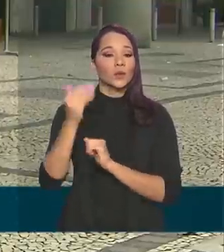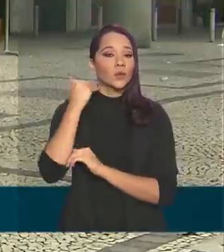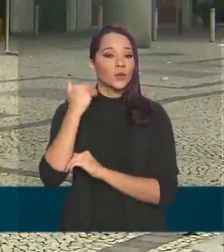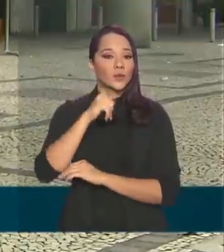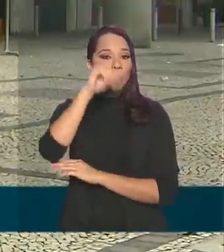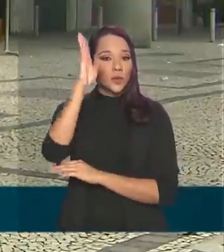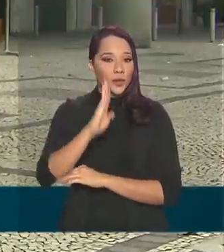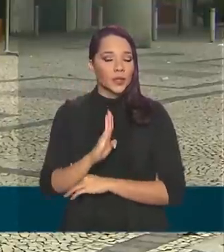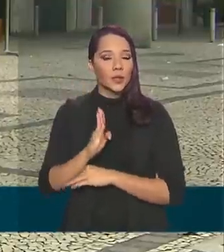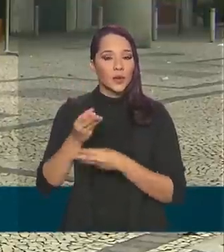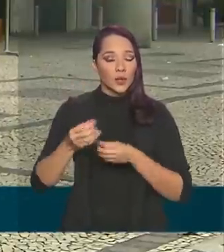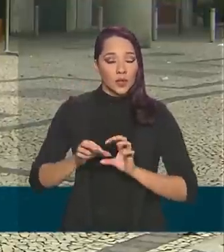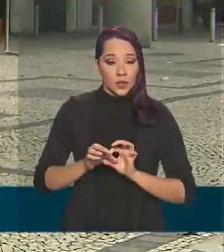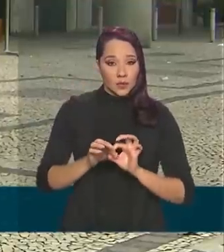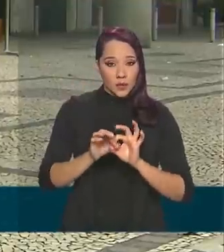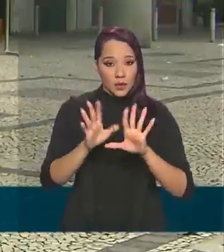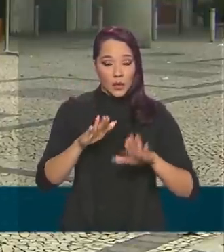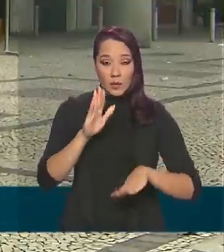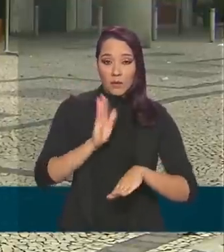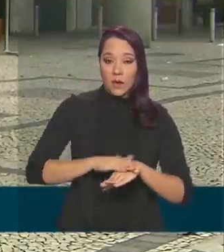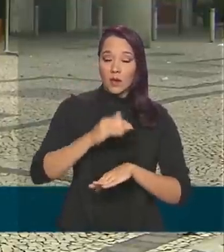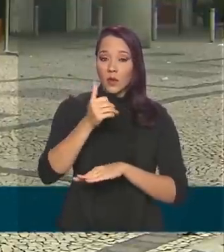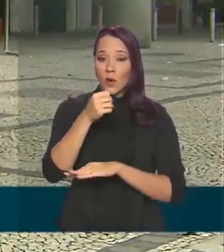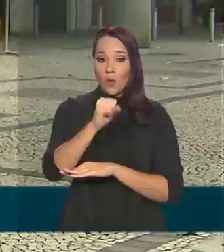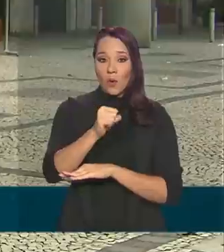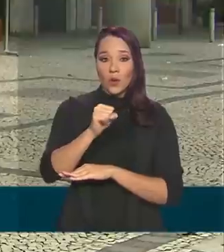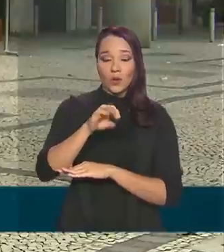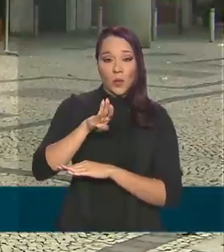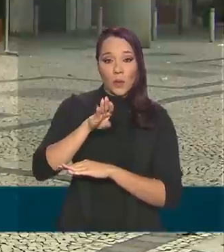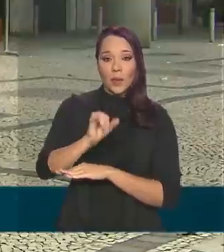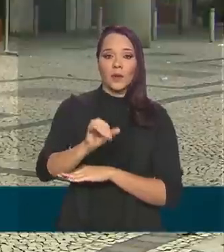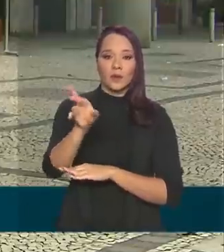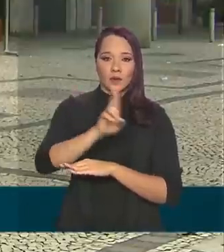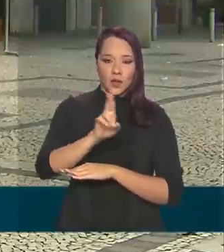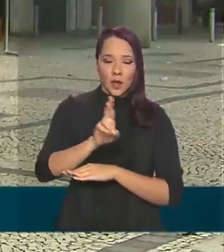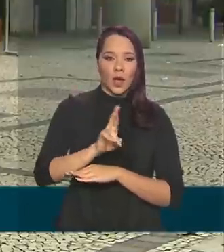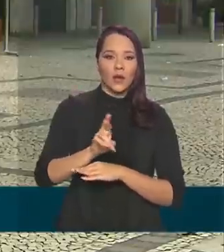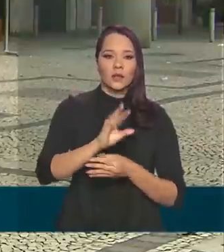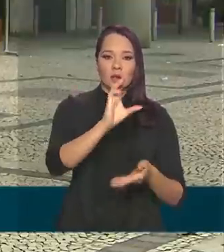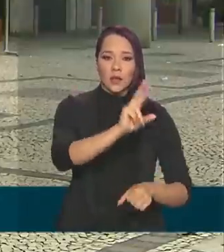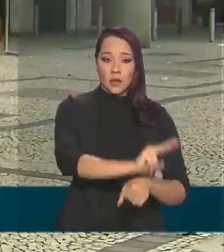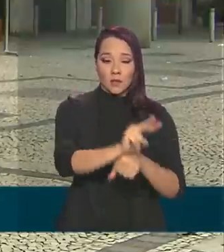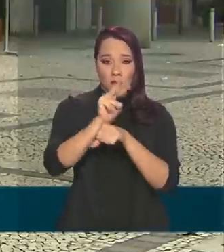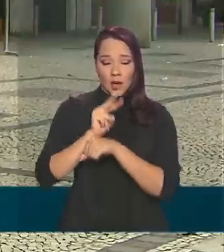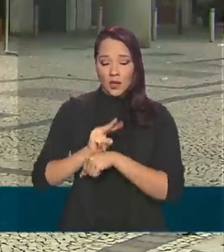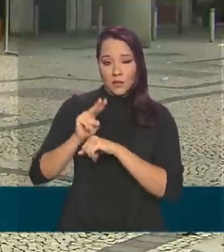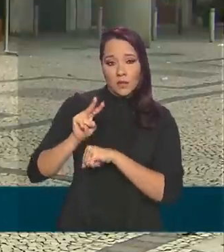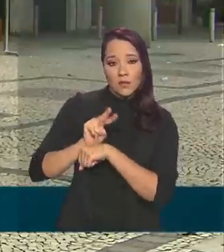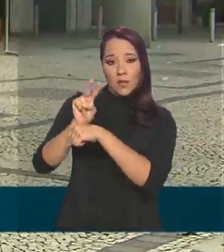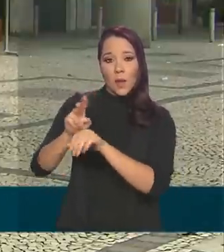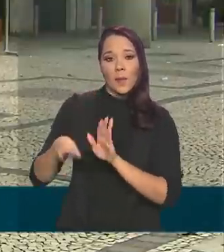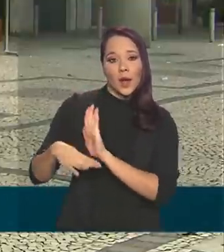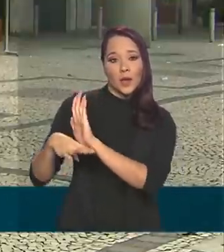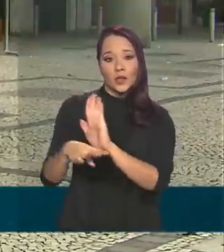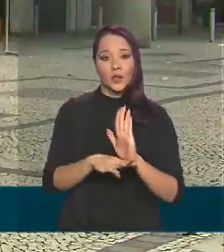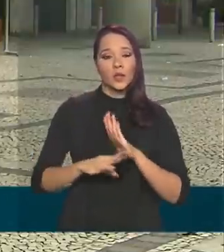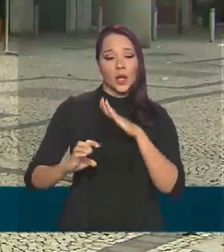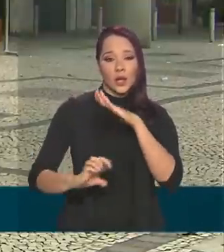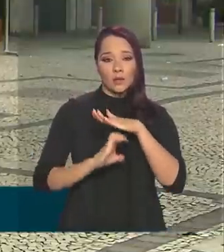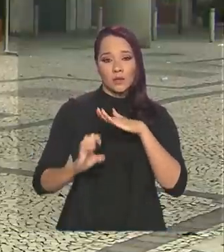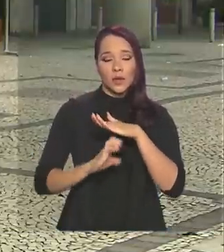Brasil disponibilizaram mais de R$ 8 bilhões em crédito para ajudar micro e pequenas empresas.